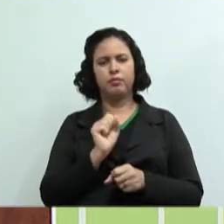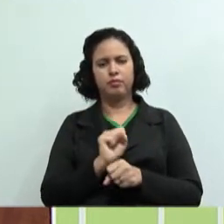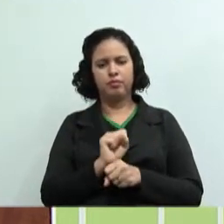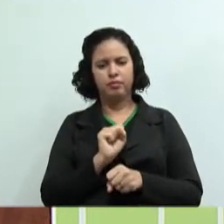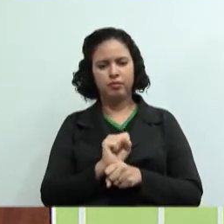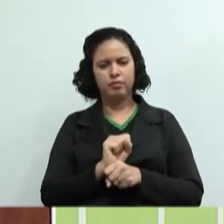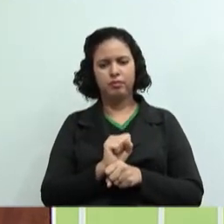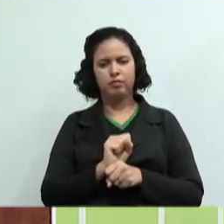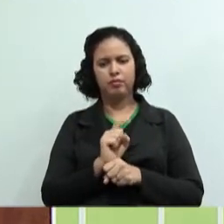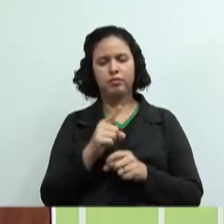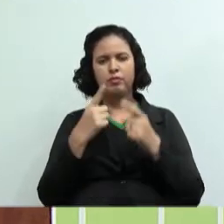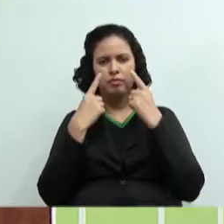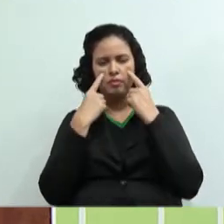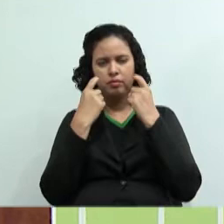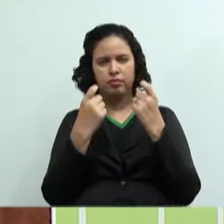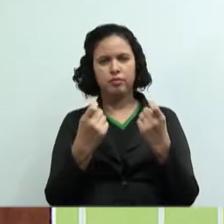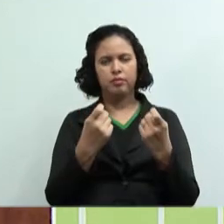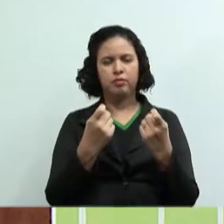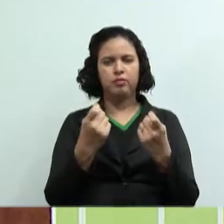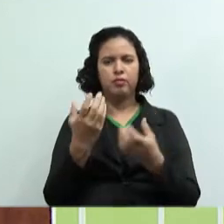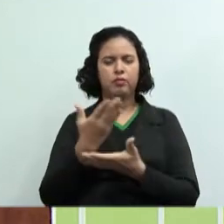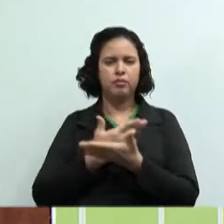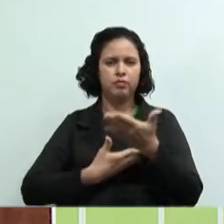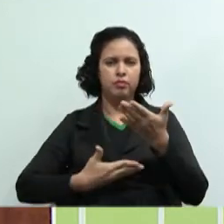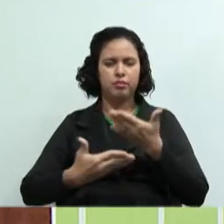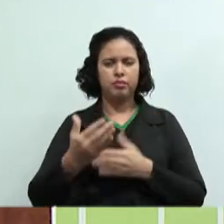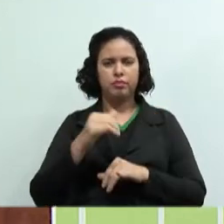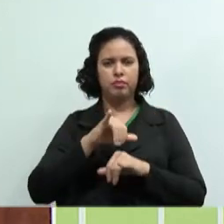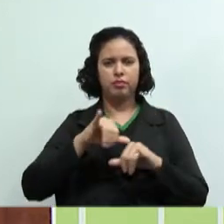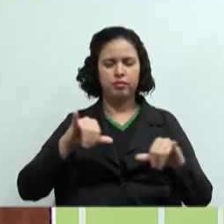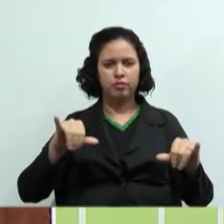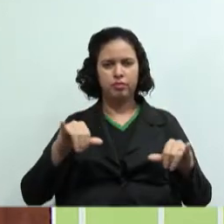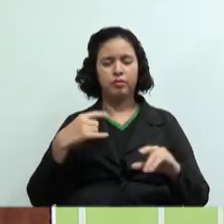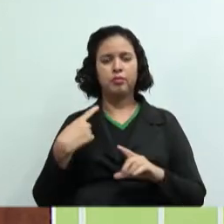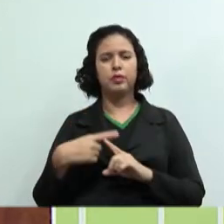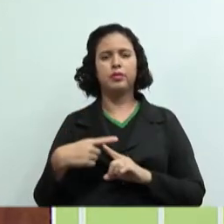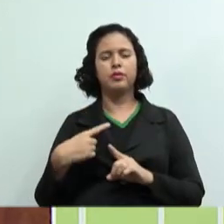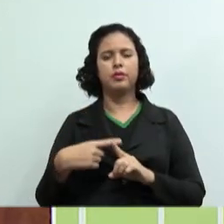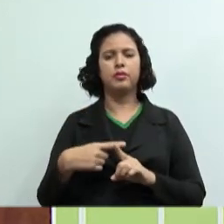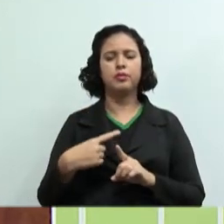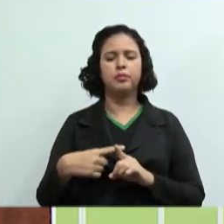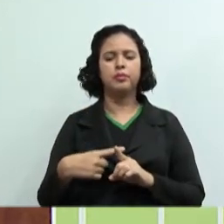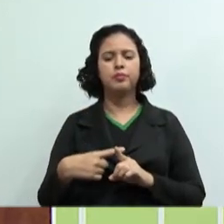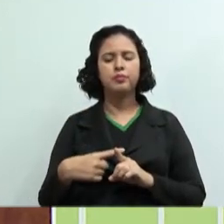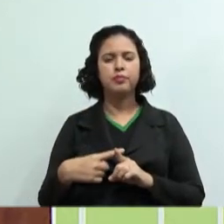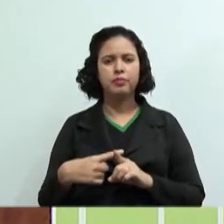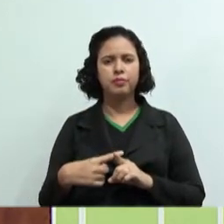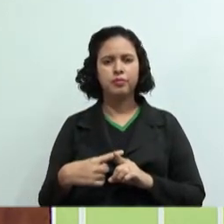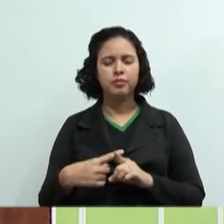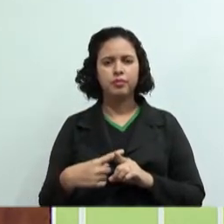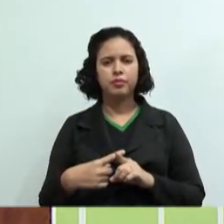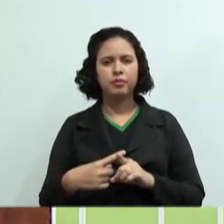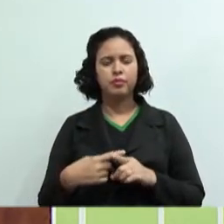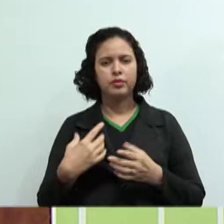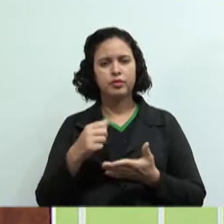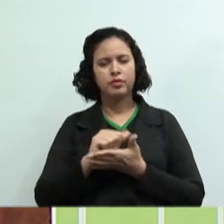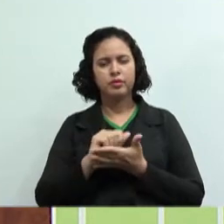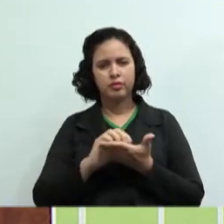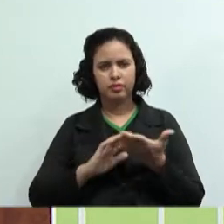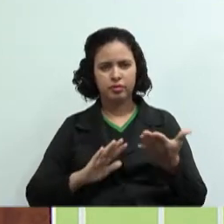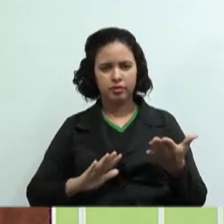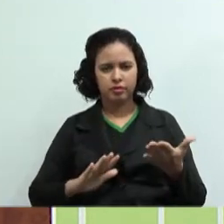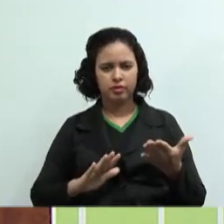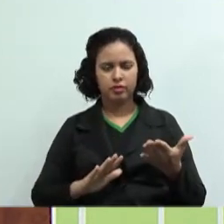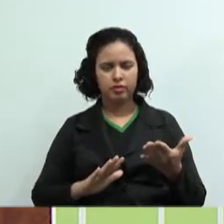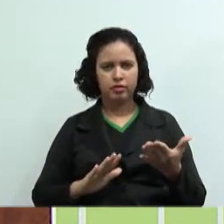interessante essa troca de informação, essa interação. Por quê? Porque por causa dessa atividade, eu já